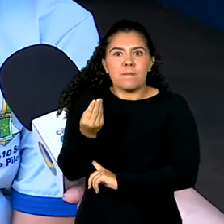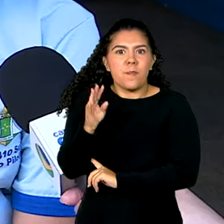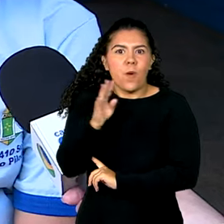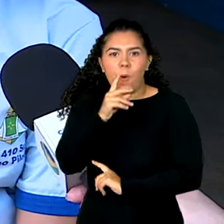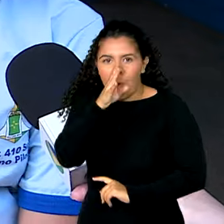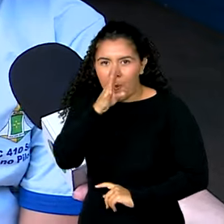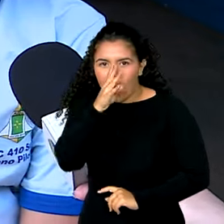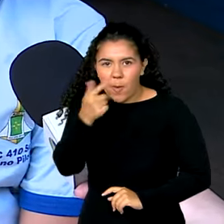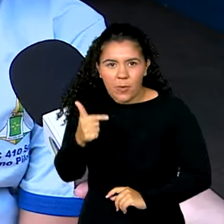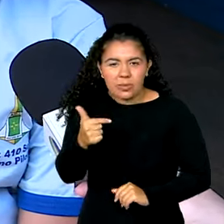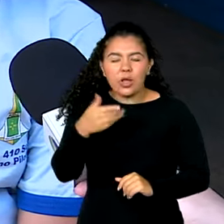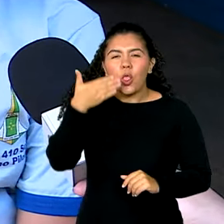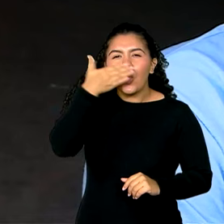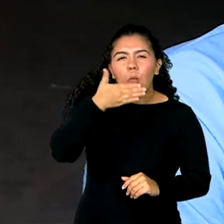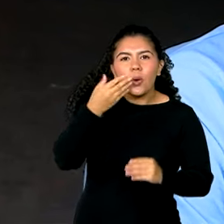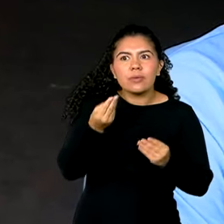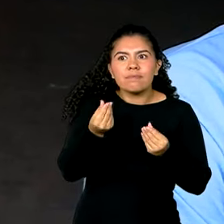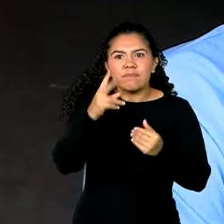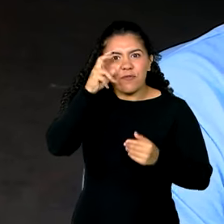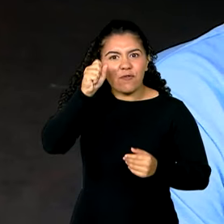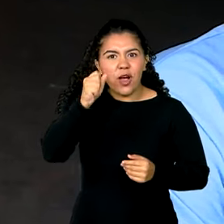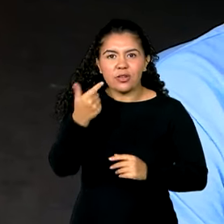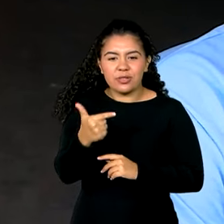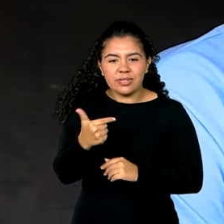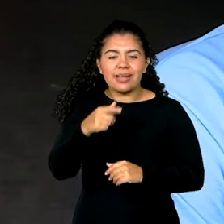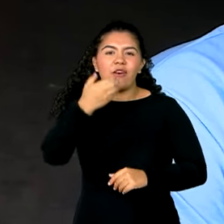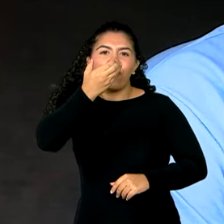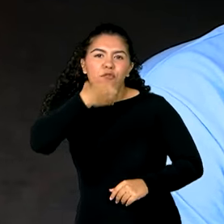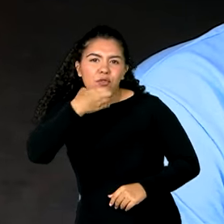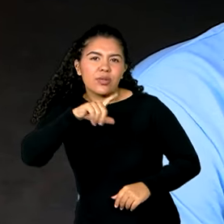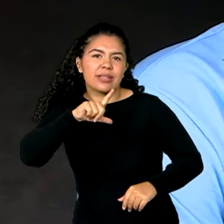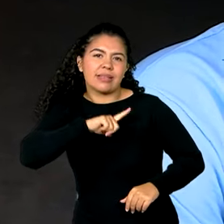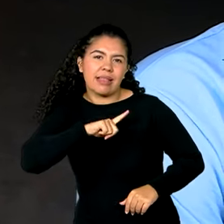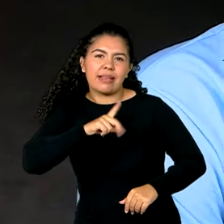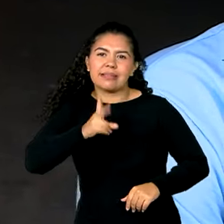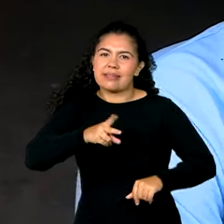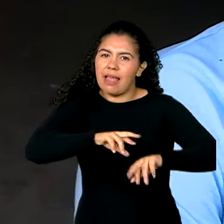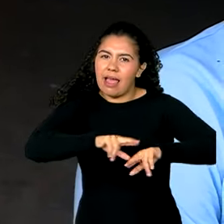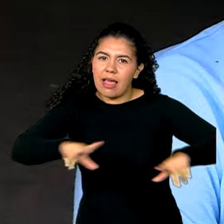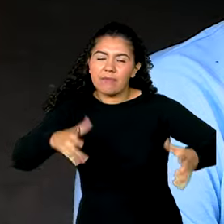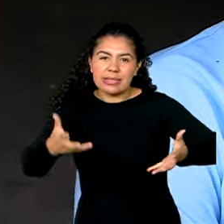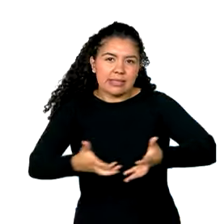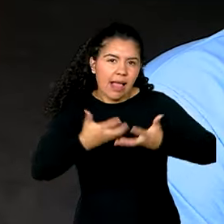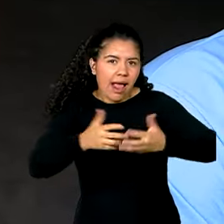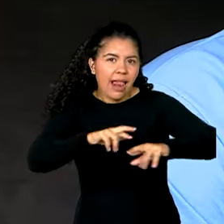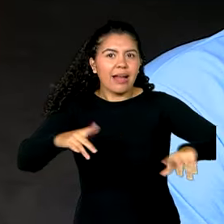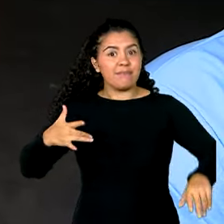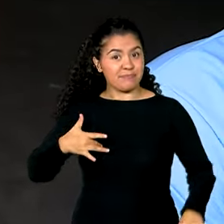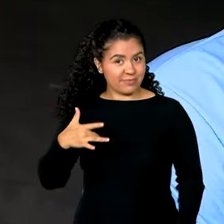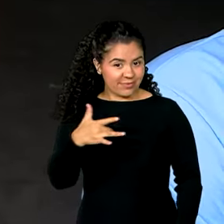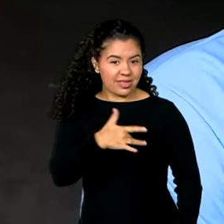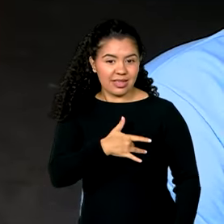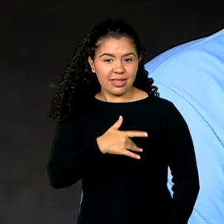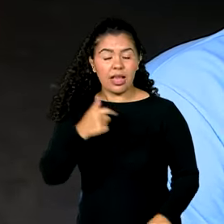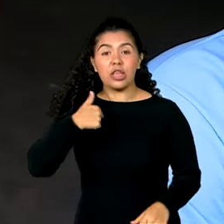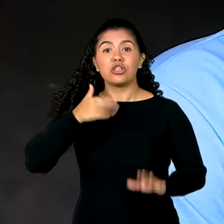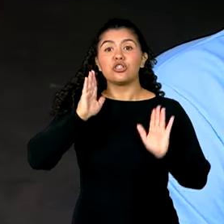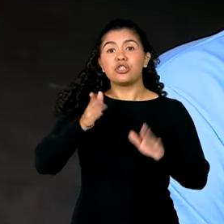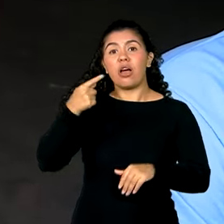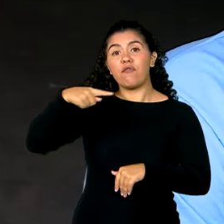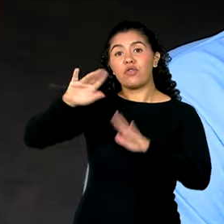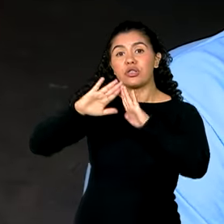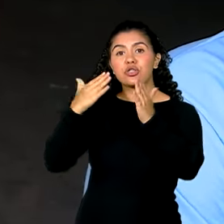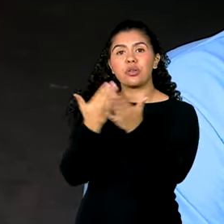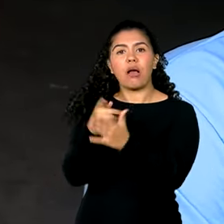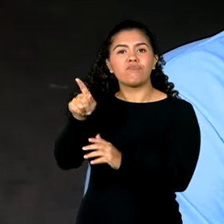doce. Muito bom. Tem sempre fruta, tem salada. É muito saudável. Eu já vi numa escola que não tinha